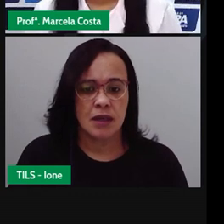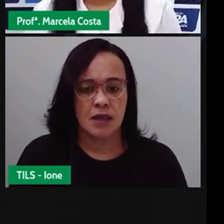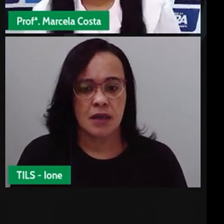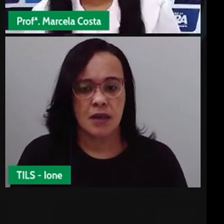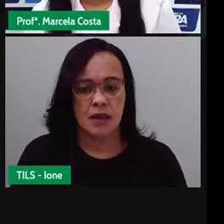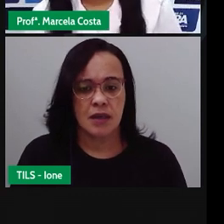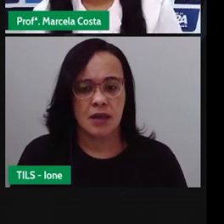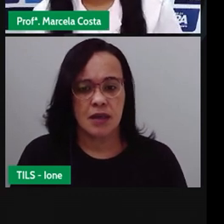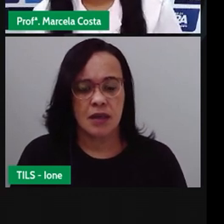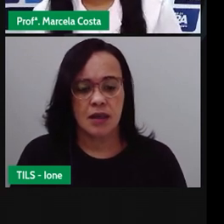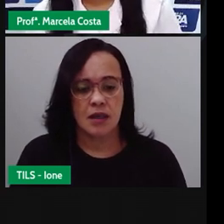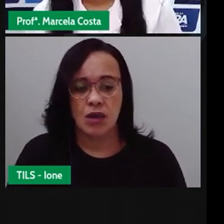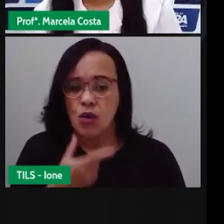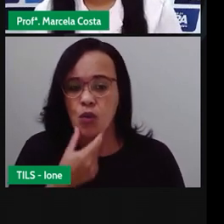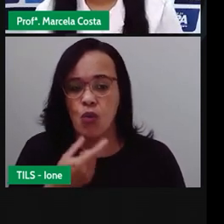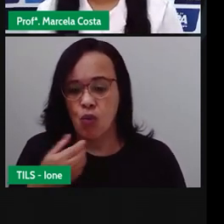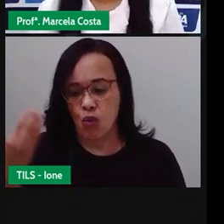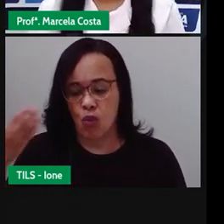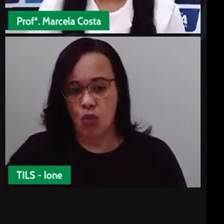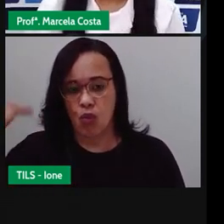sobre alguma coisa.